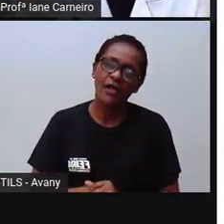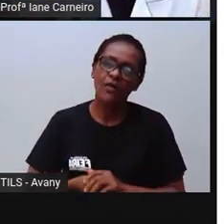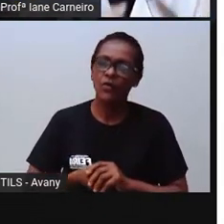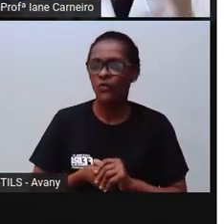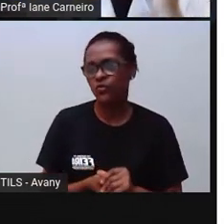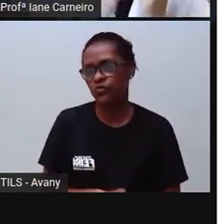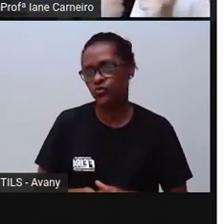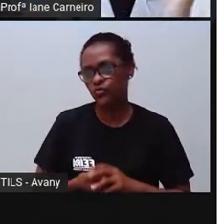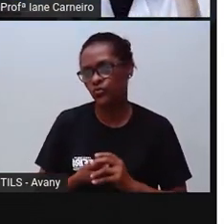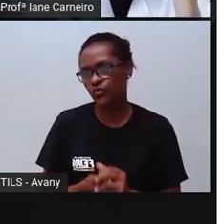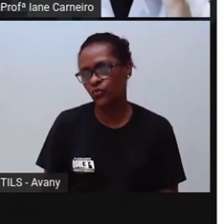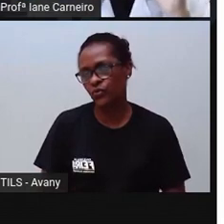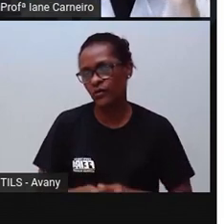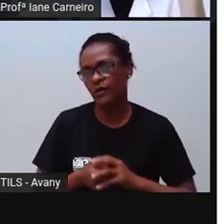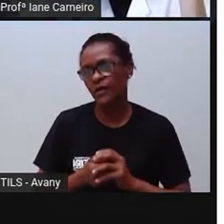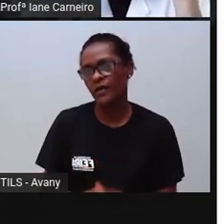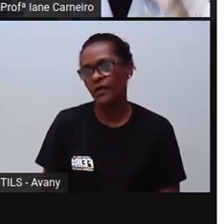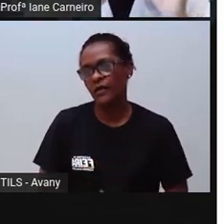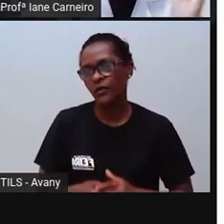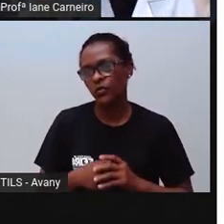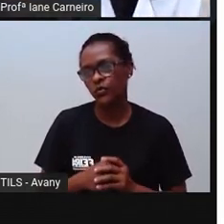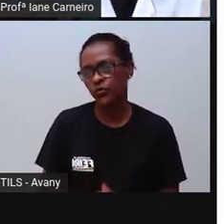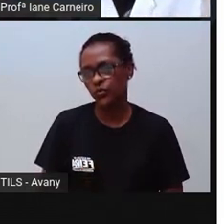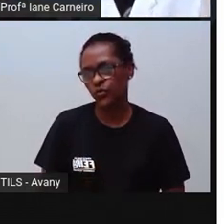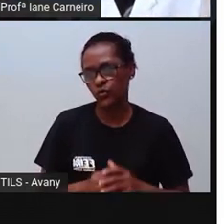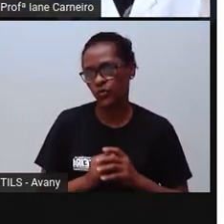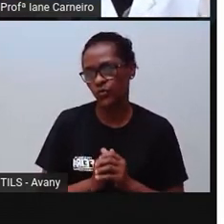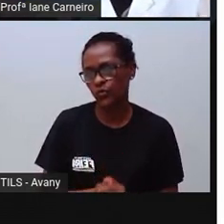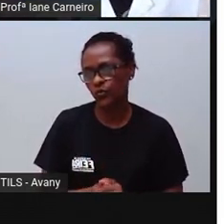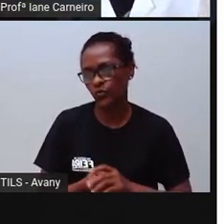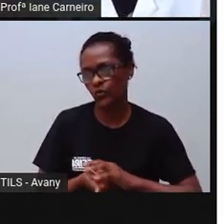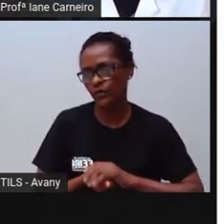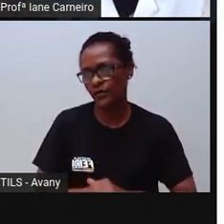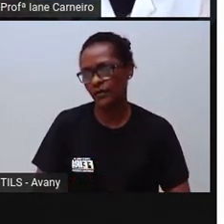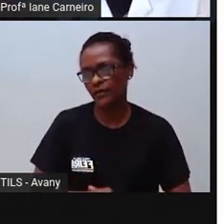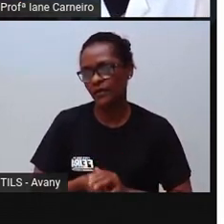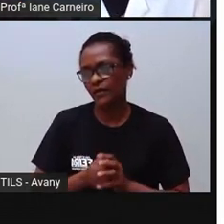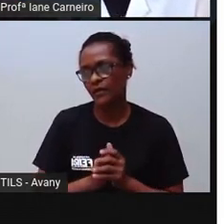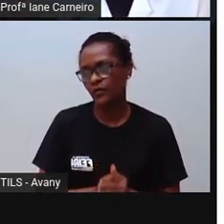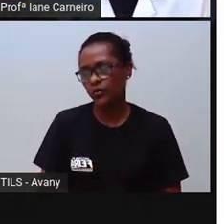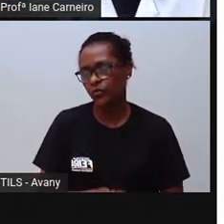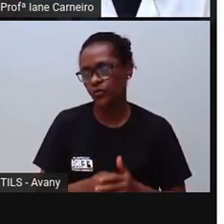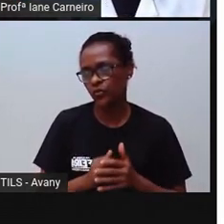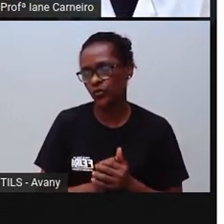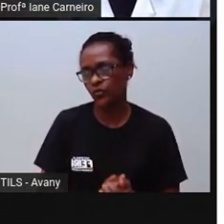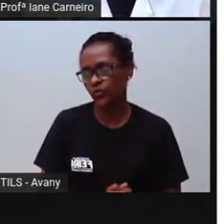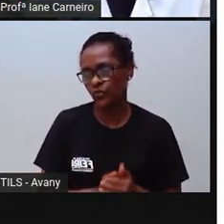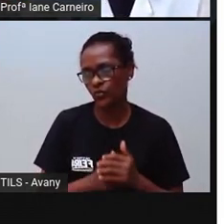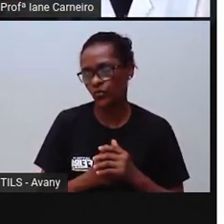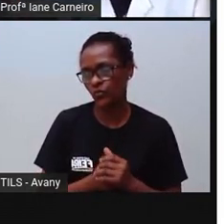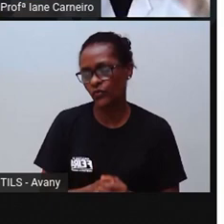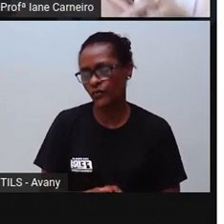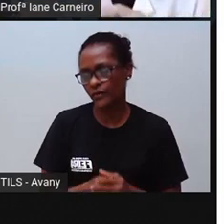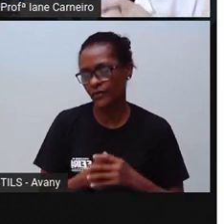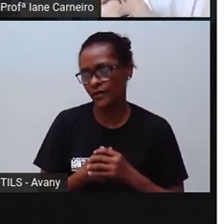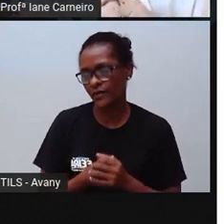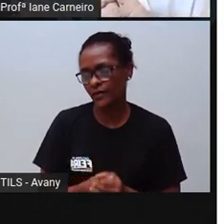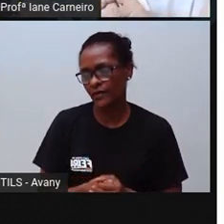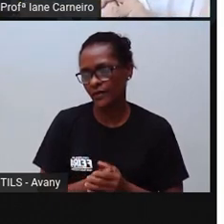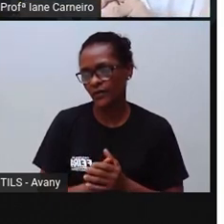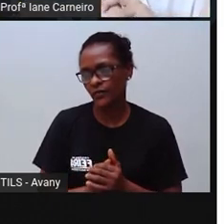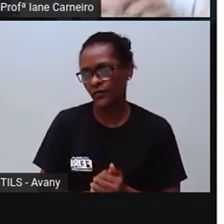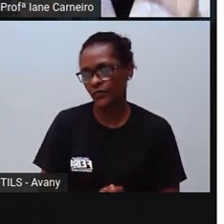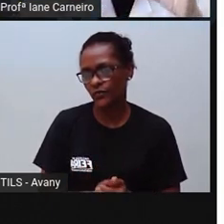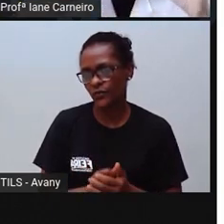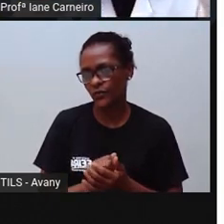massinha e vai mexendo, ó. Vai apertando. Outra coisa que você pode fazer também, é bem legal. Aquela dica que a